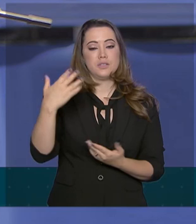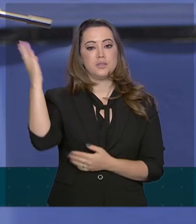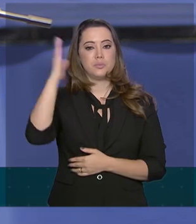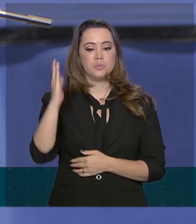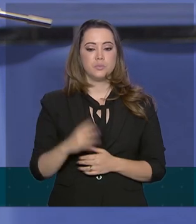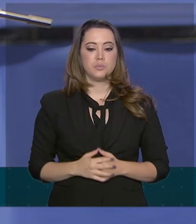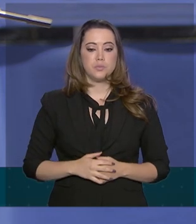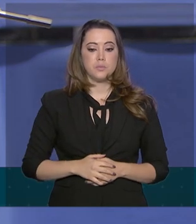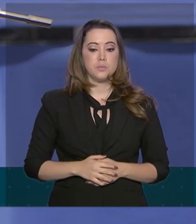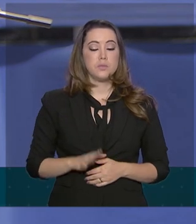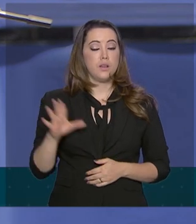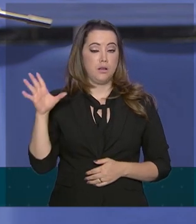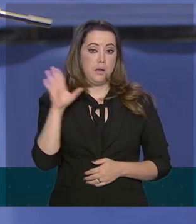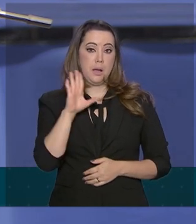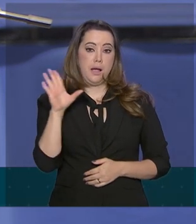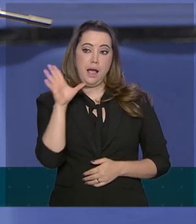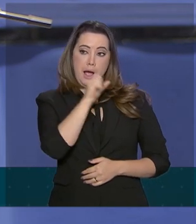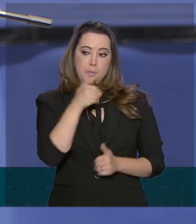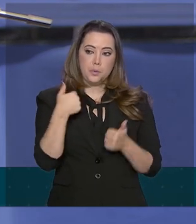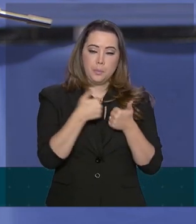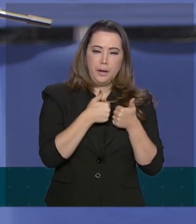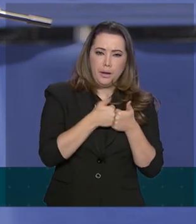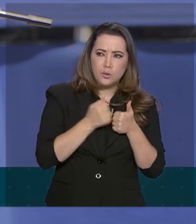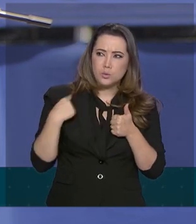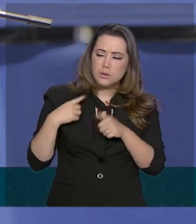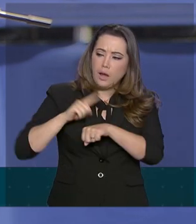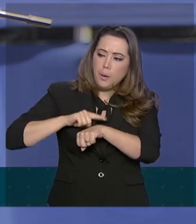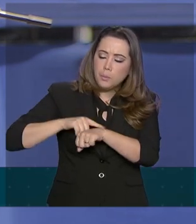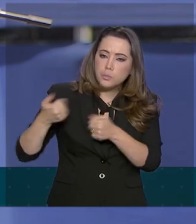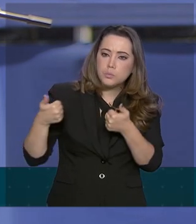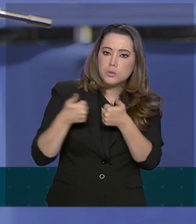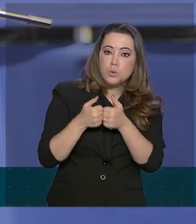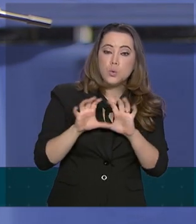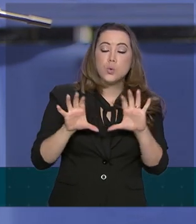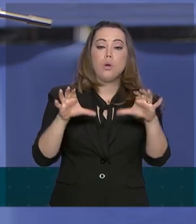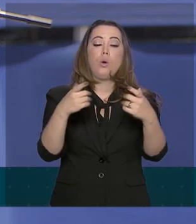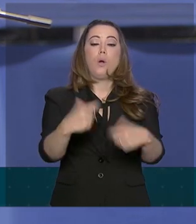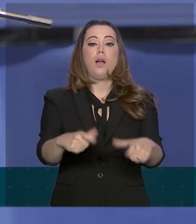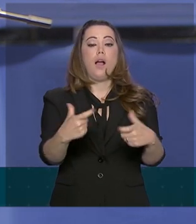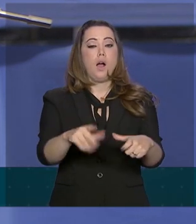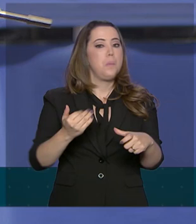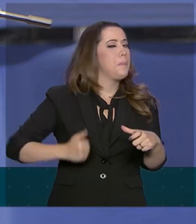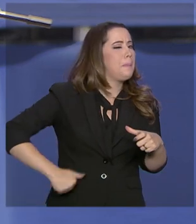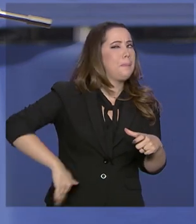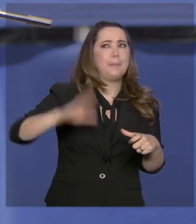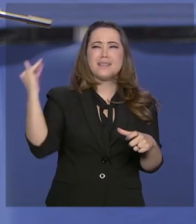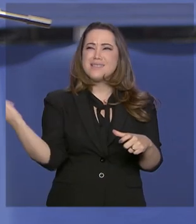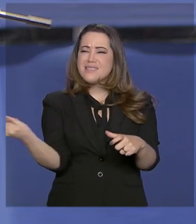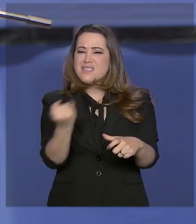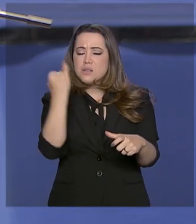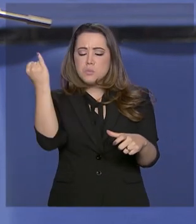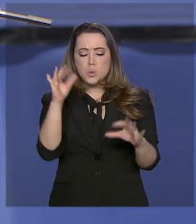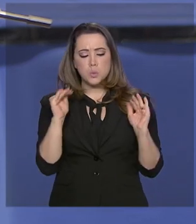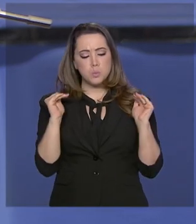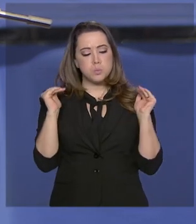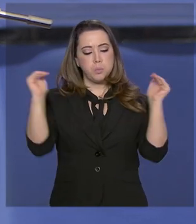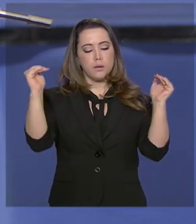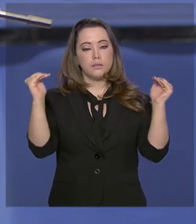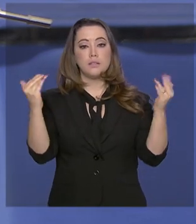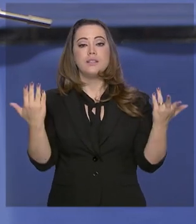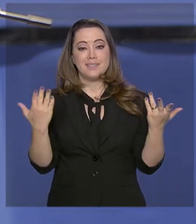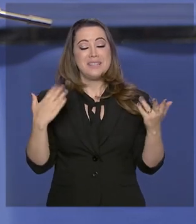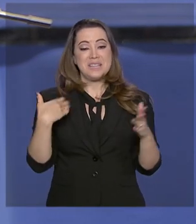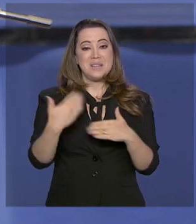sob nossa responsabilidade um centro de operações espaciais do mais alto nível, o COP, que